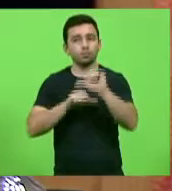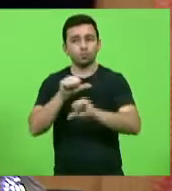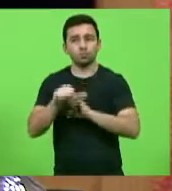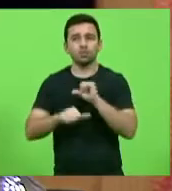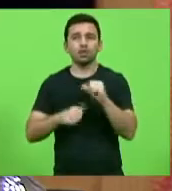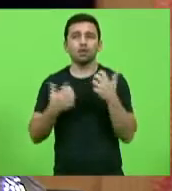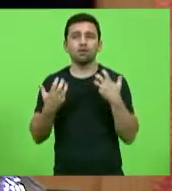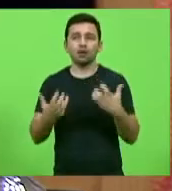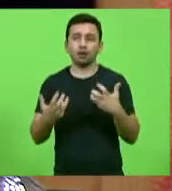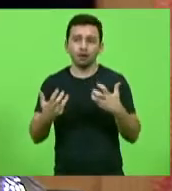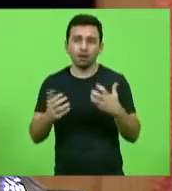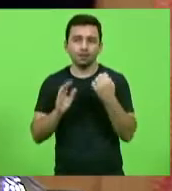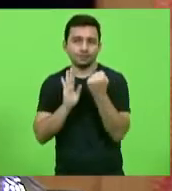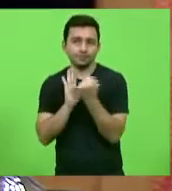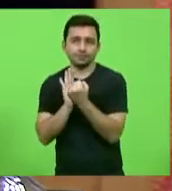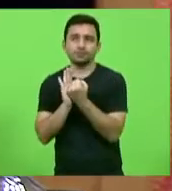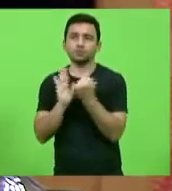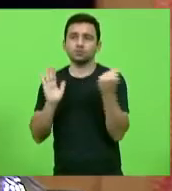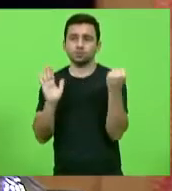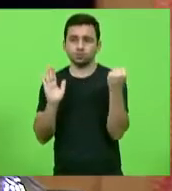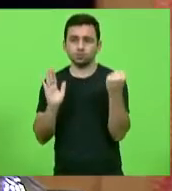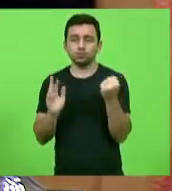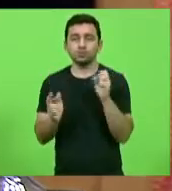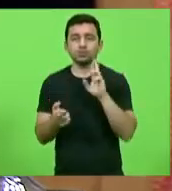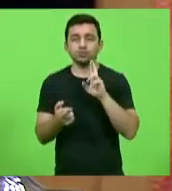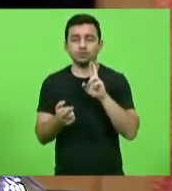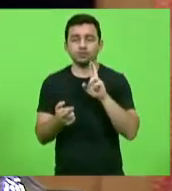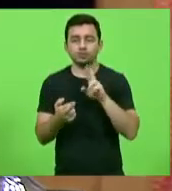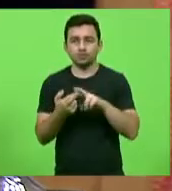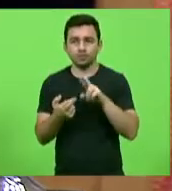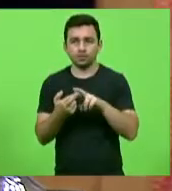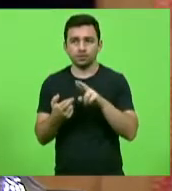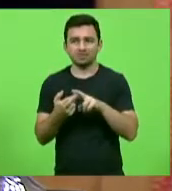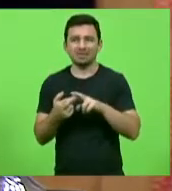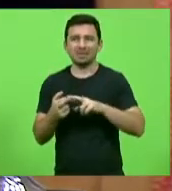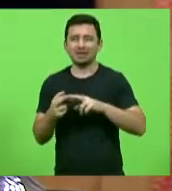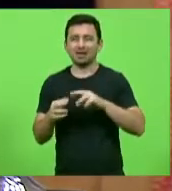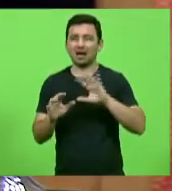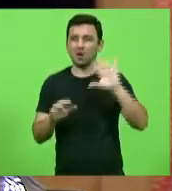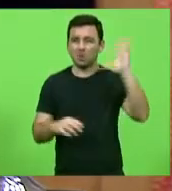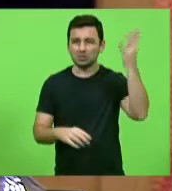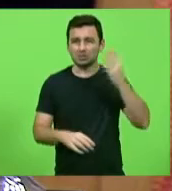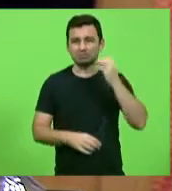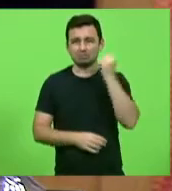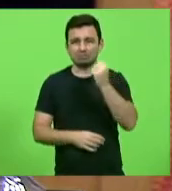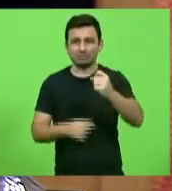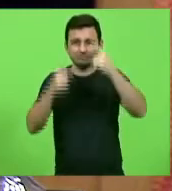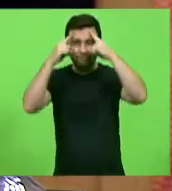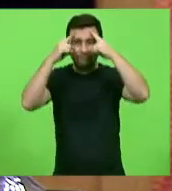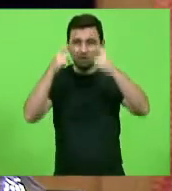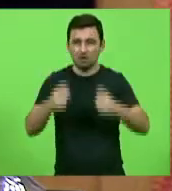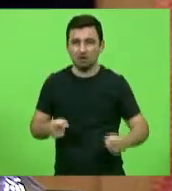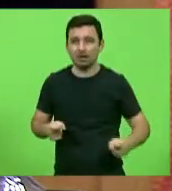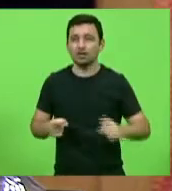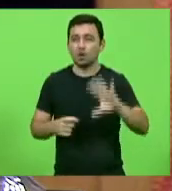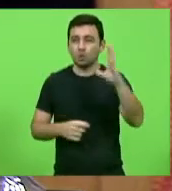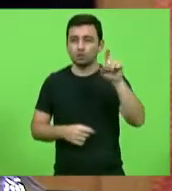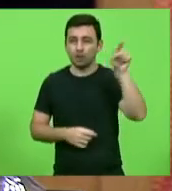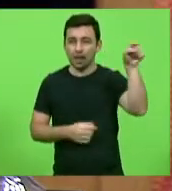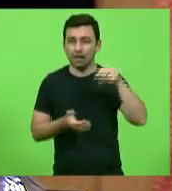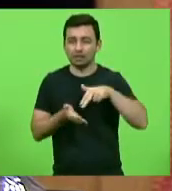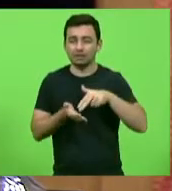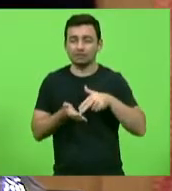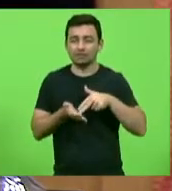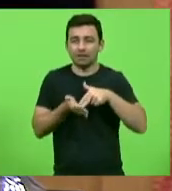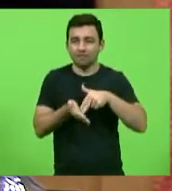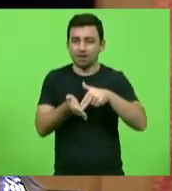eu queria fazer esse registro referente àquele crime violento ocorrido em Navegantes